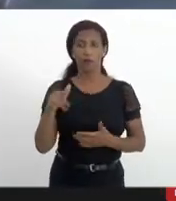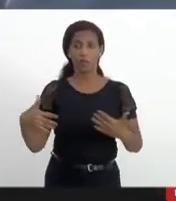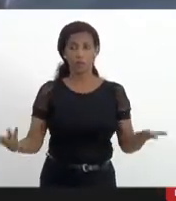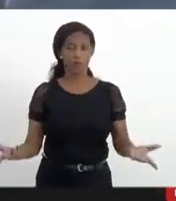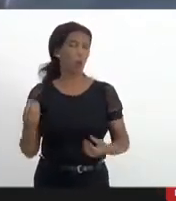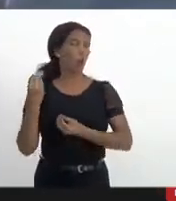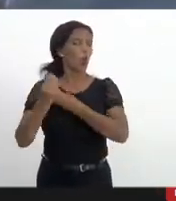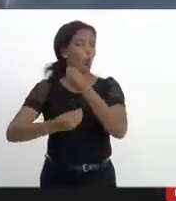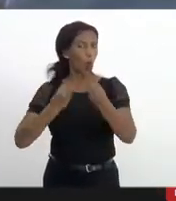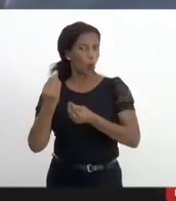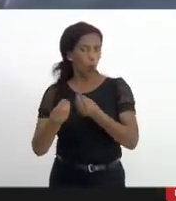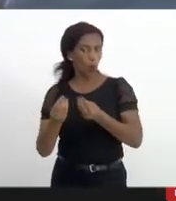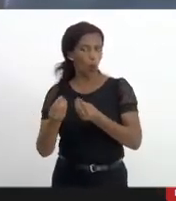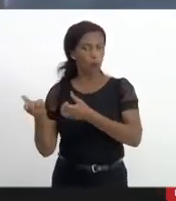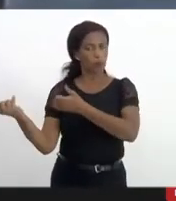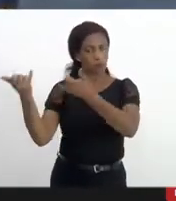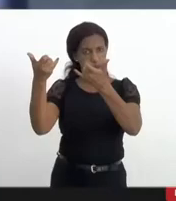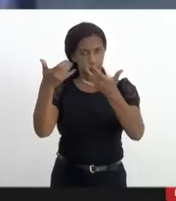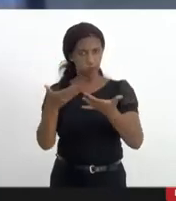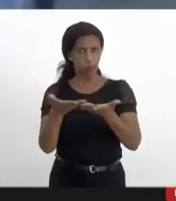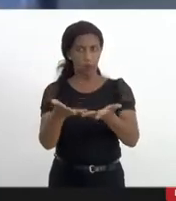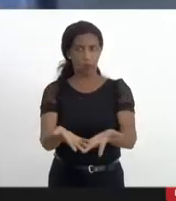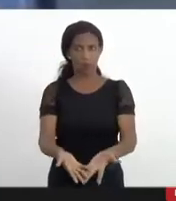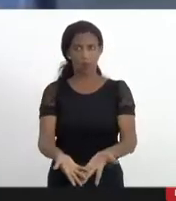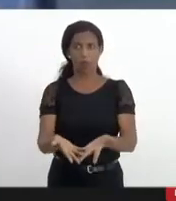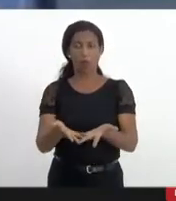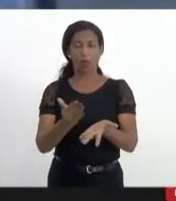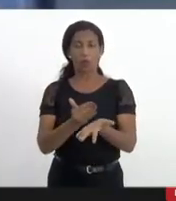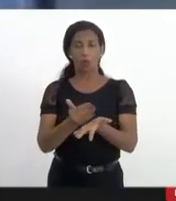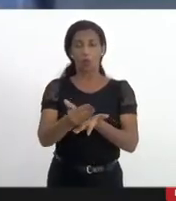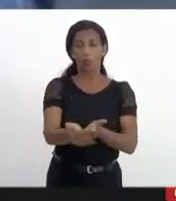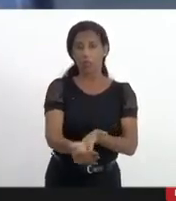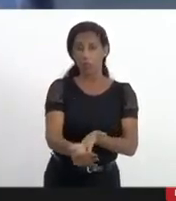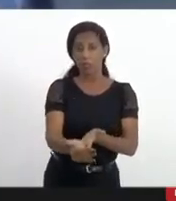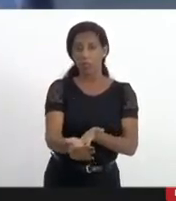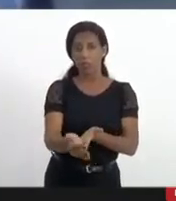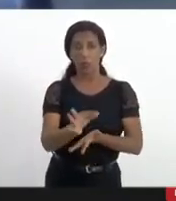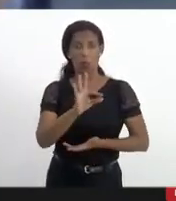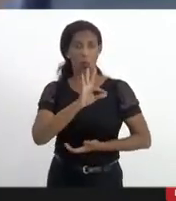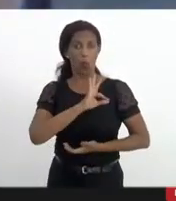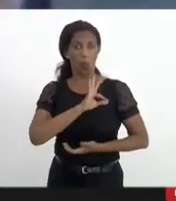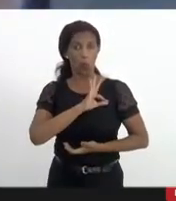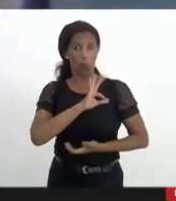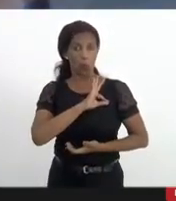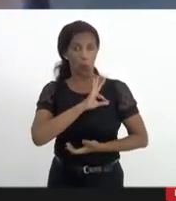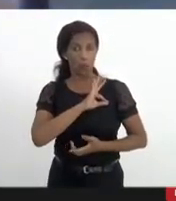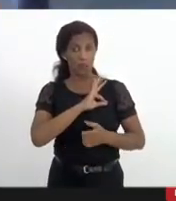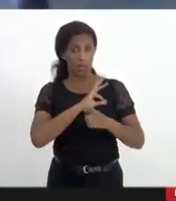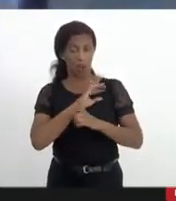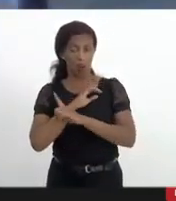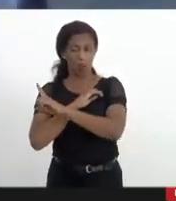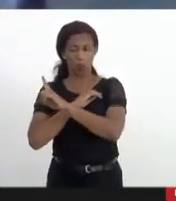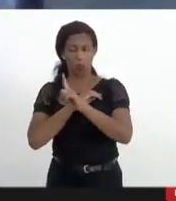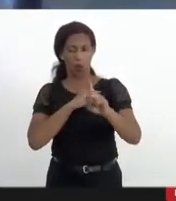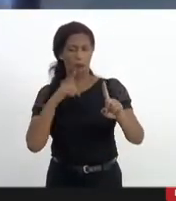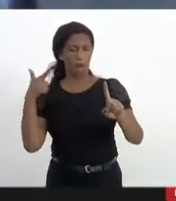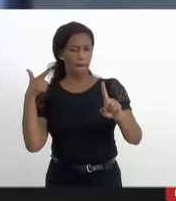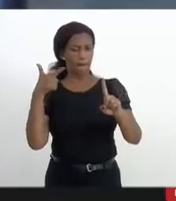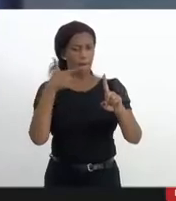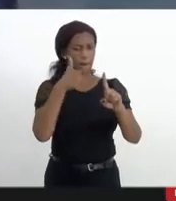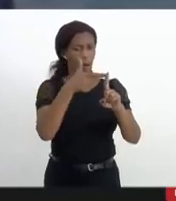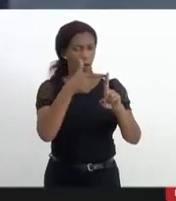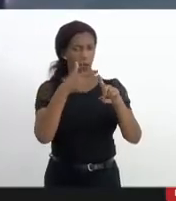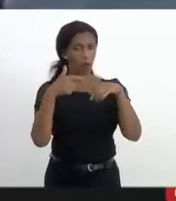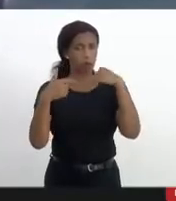como foi relatado aqui, no início da incursão, o nosso policial foi alvejado e foi morto.